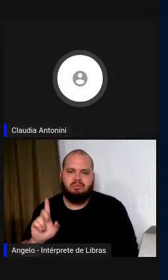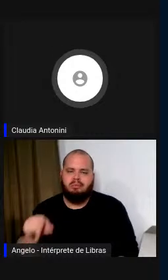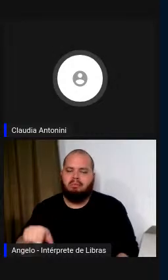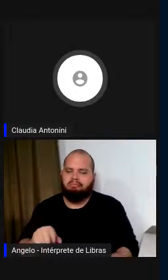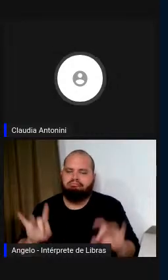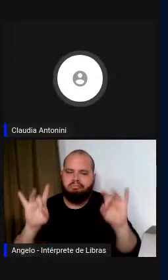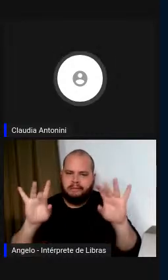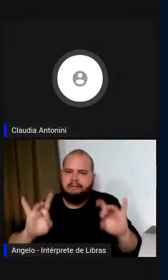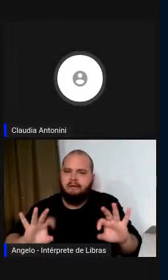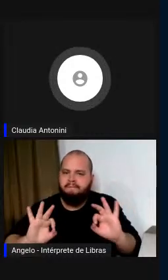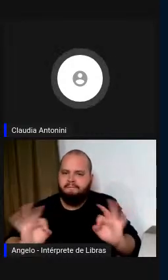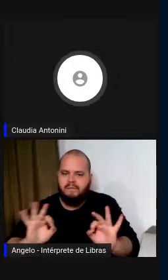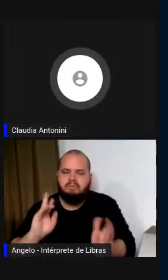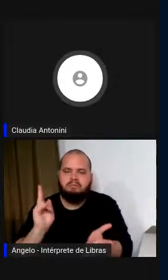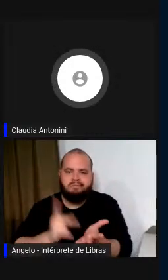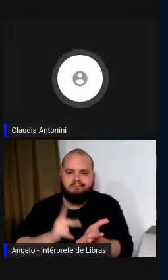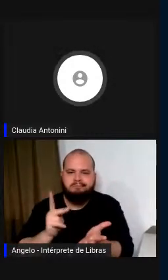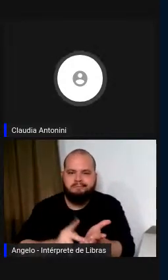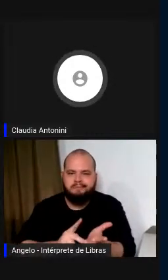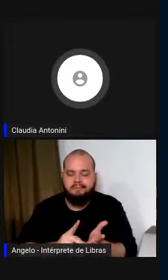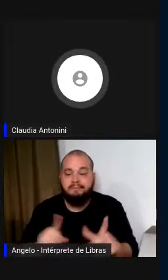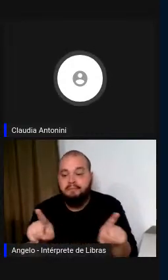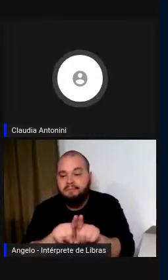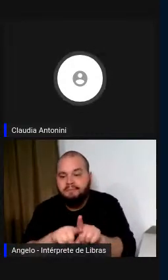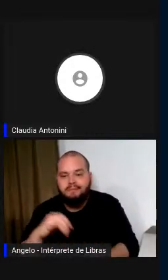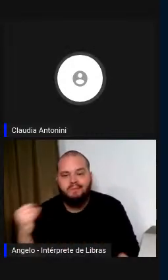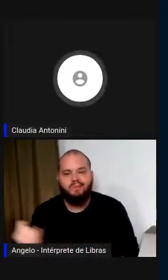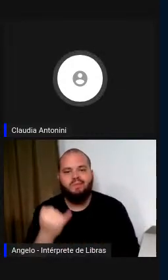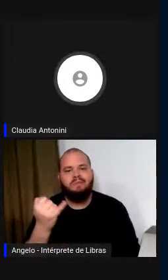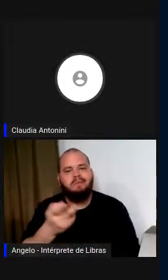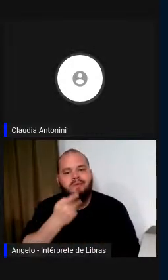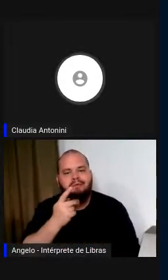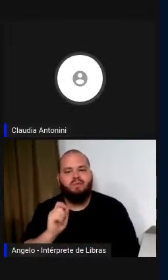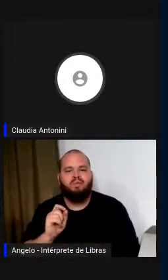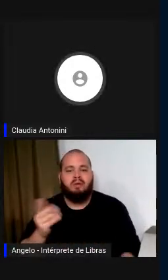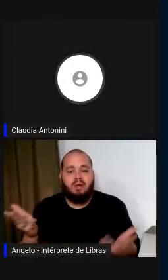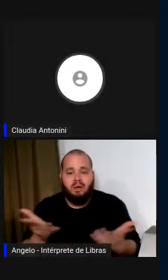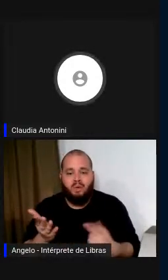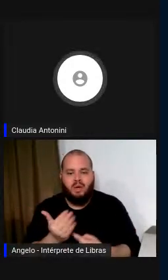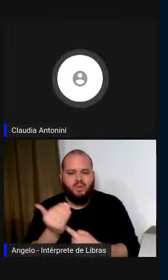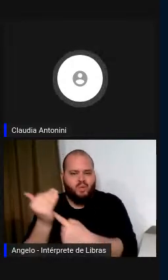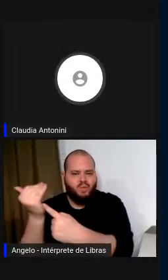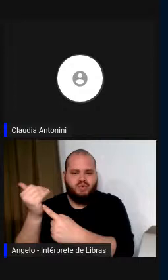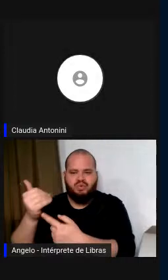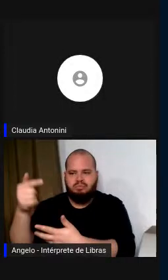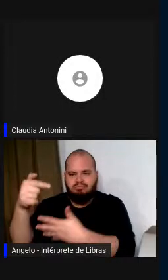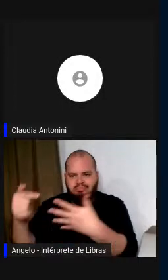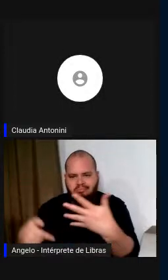sabe também é importante dizer que em todas as tecnologias atuais de inteligência artificial